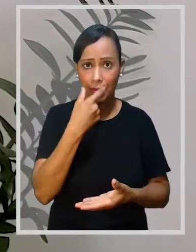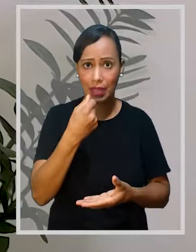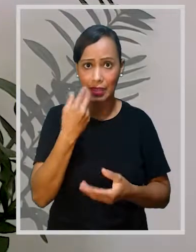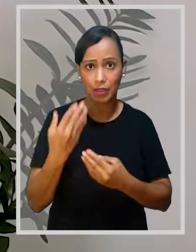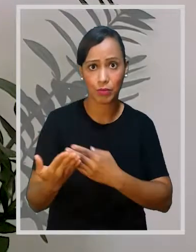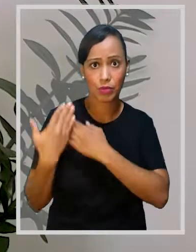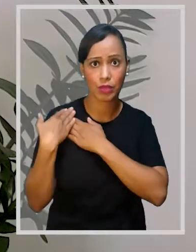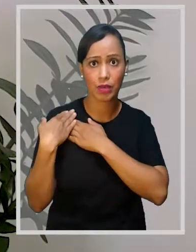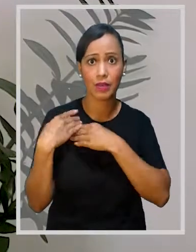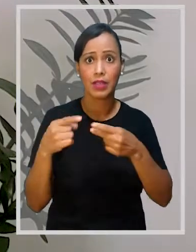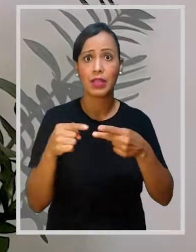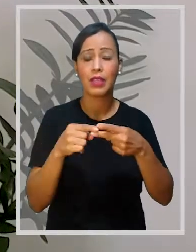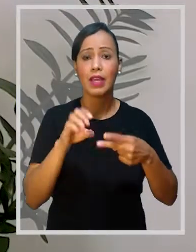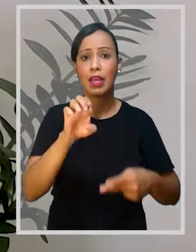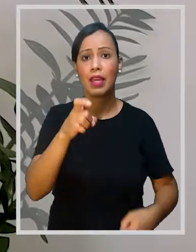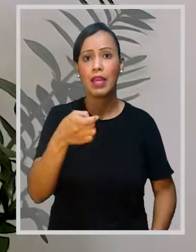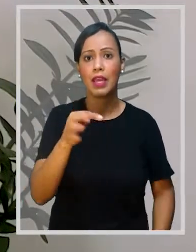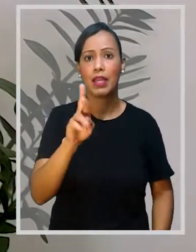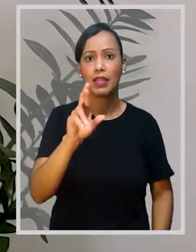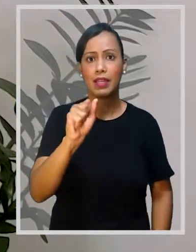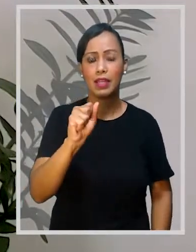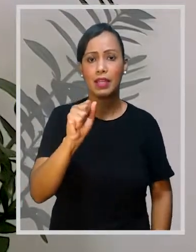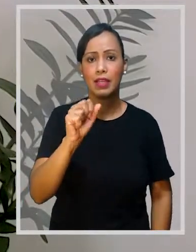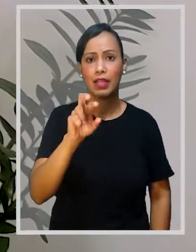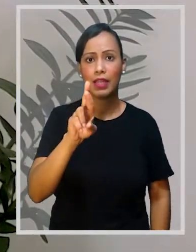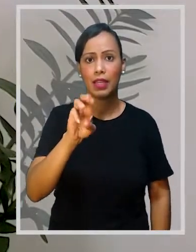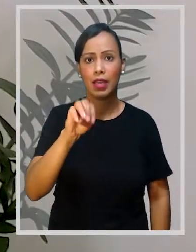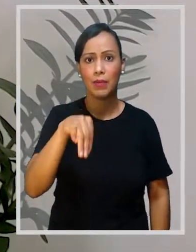Por meio da Comissão de Farmacologia